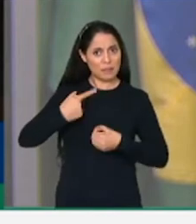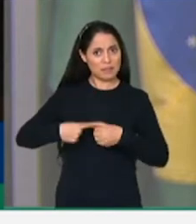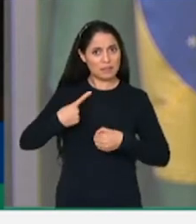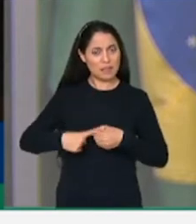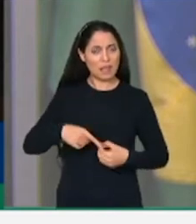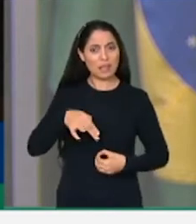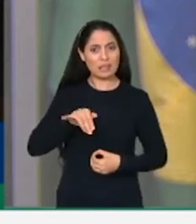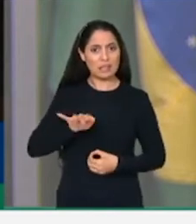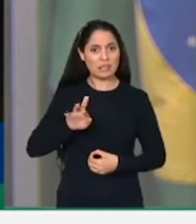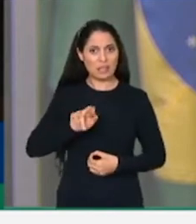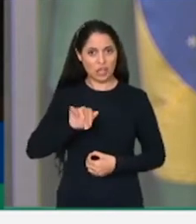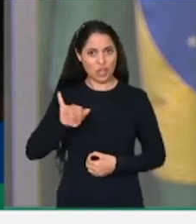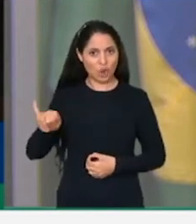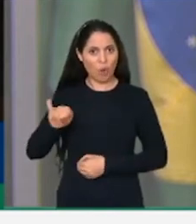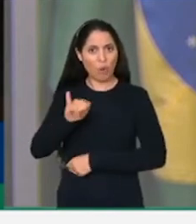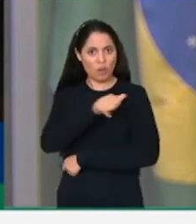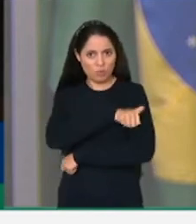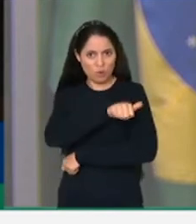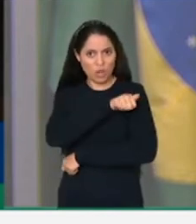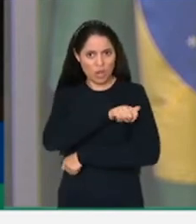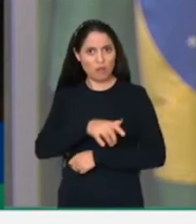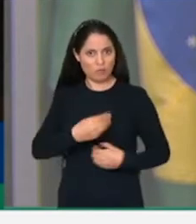acordo com os dados do Ministério da Saúde,